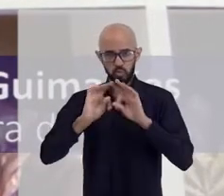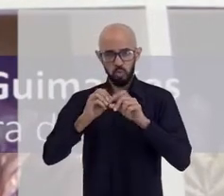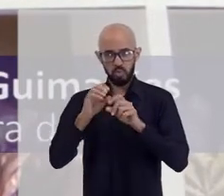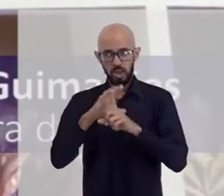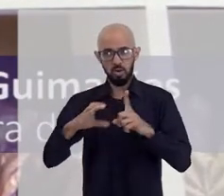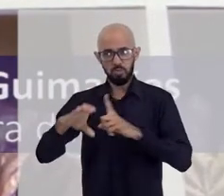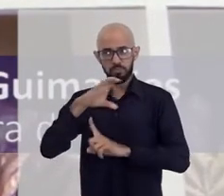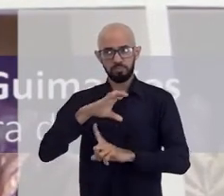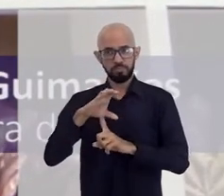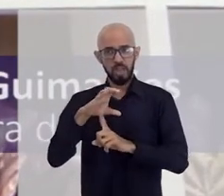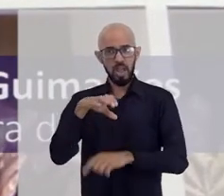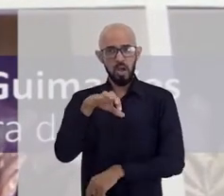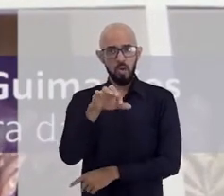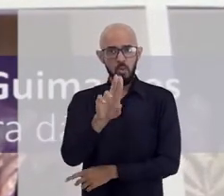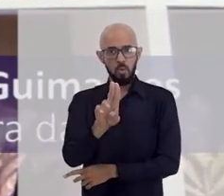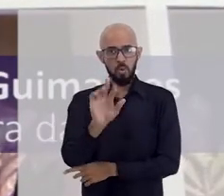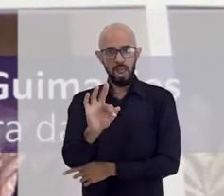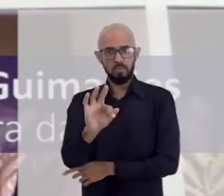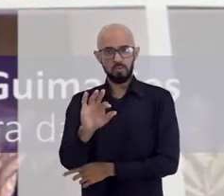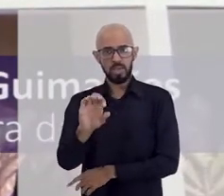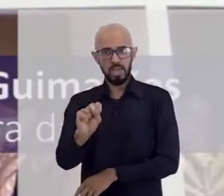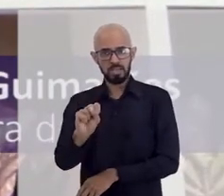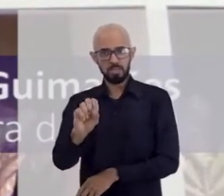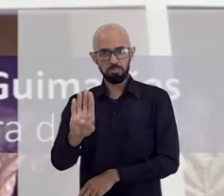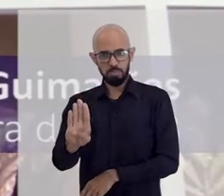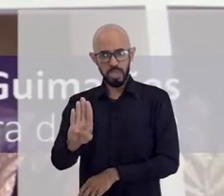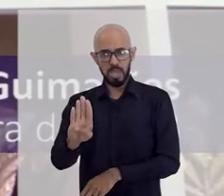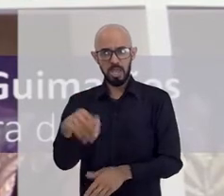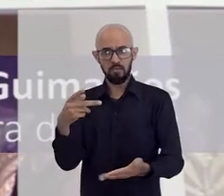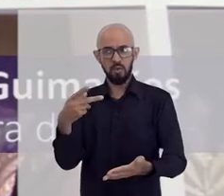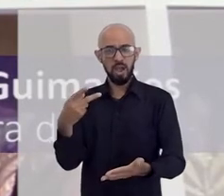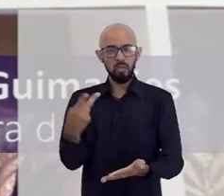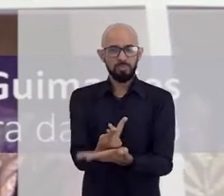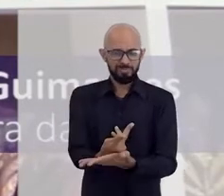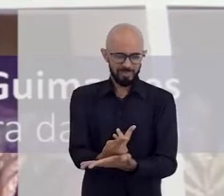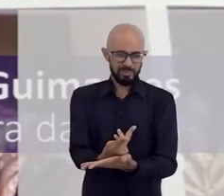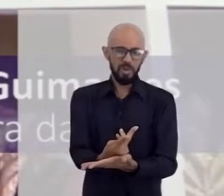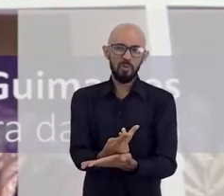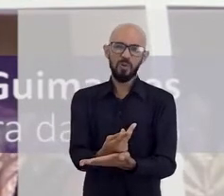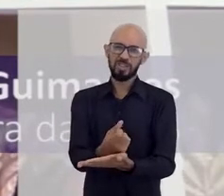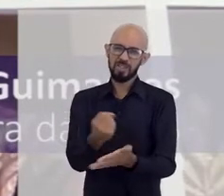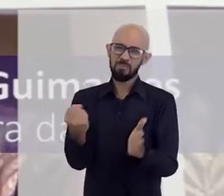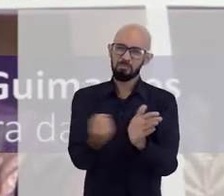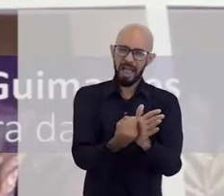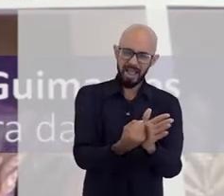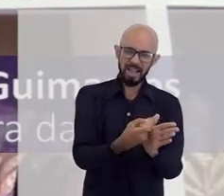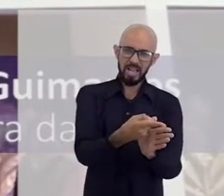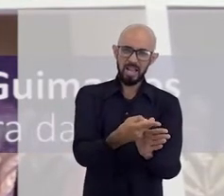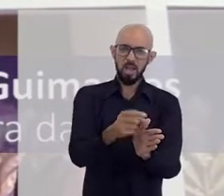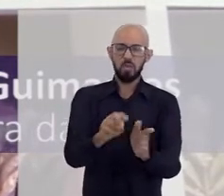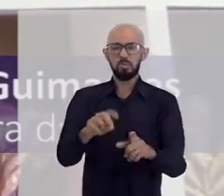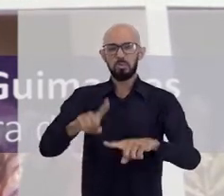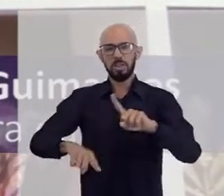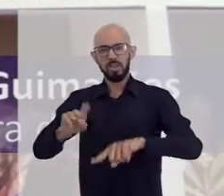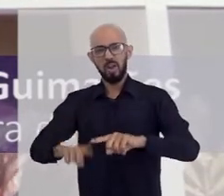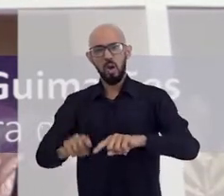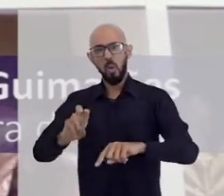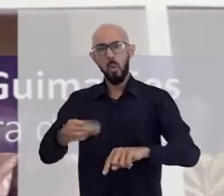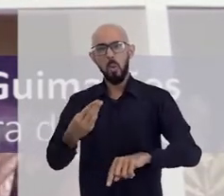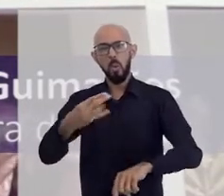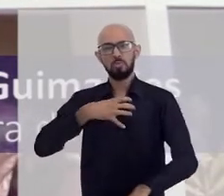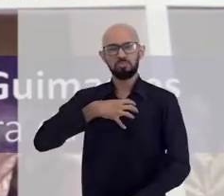comunidade da UFSB foi, de certa forma, afetada por isso, se não materialmente ou fisicamente, mas